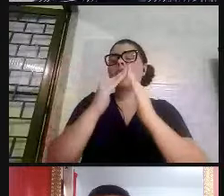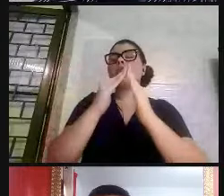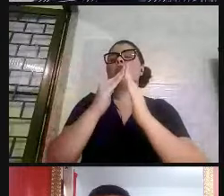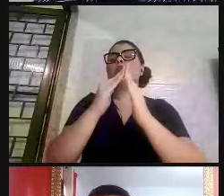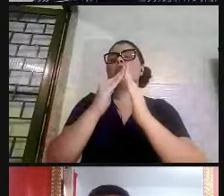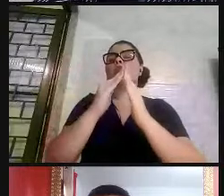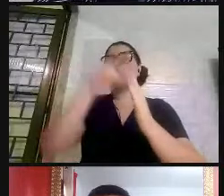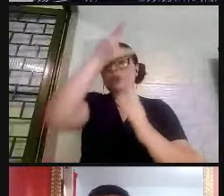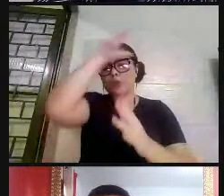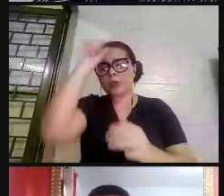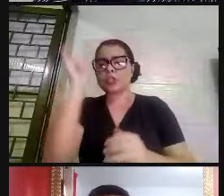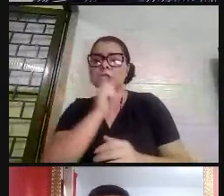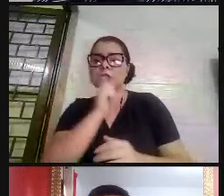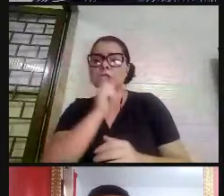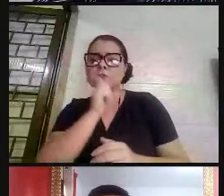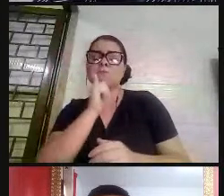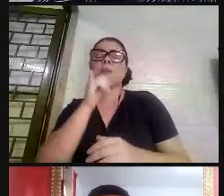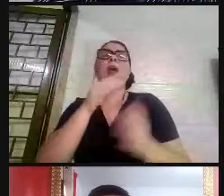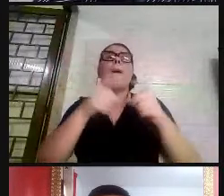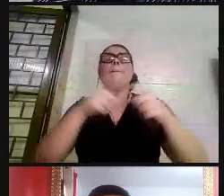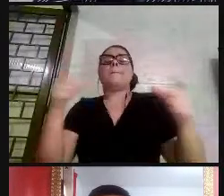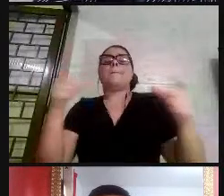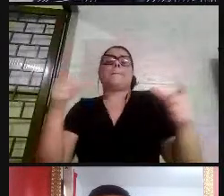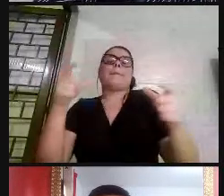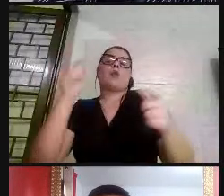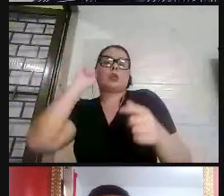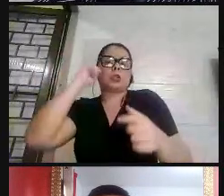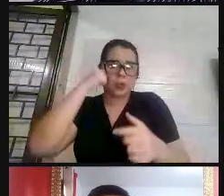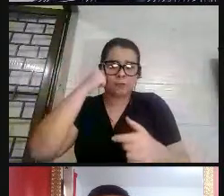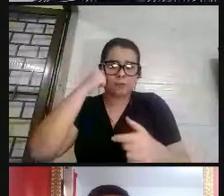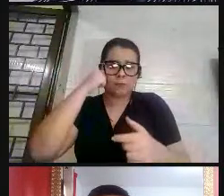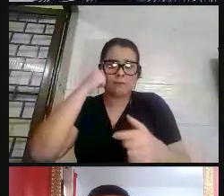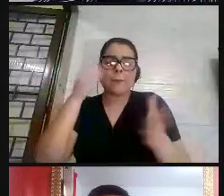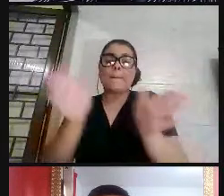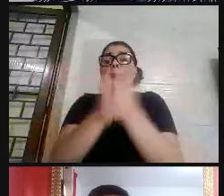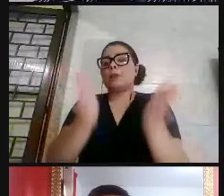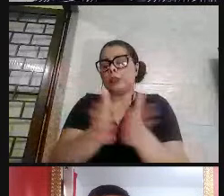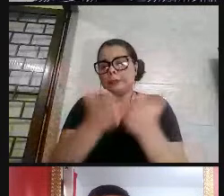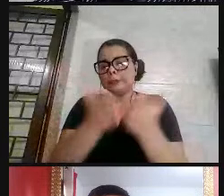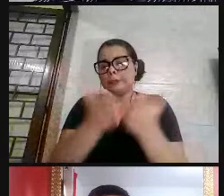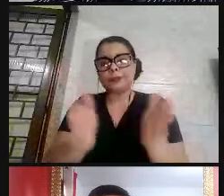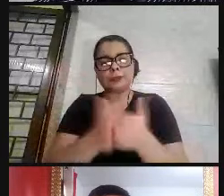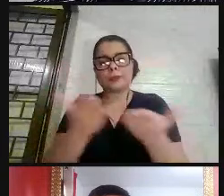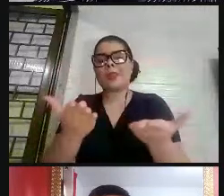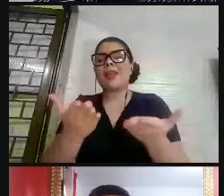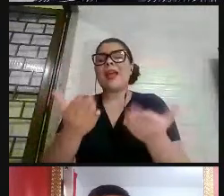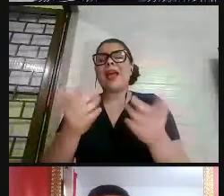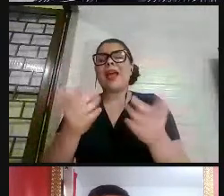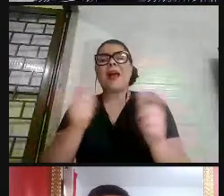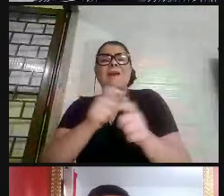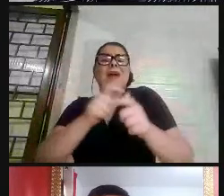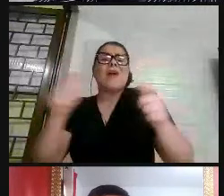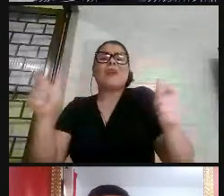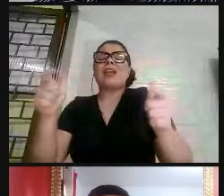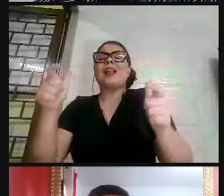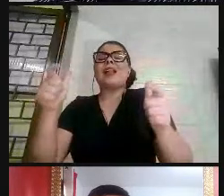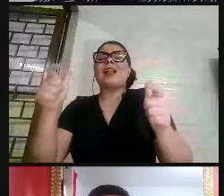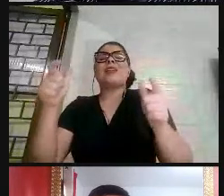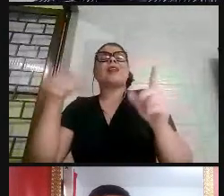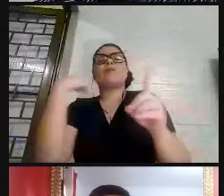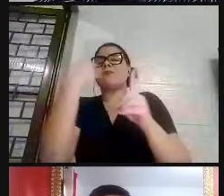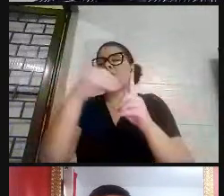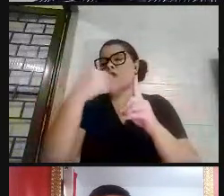negros, maioria negra, pobres, muitos em grande vulnerabilidade social,